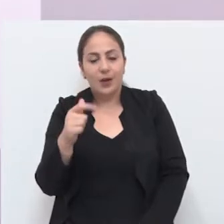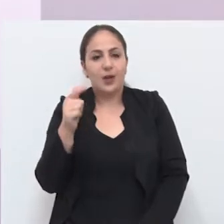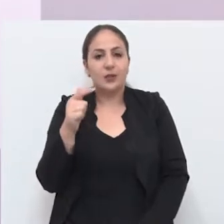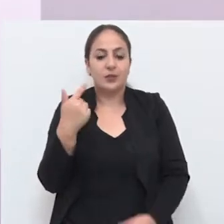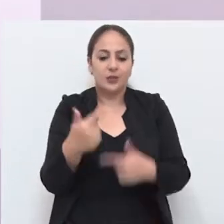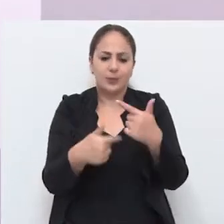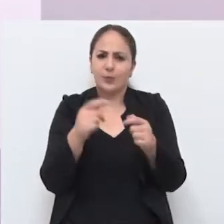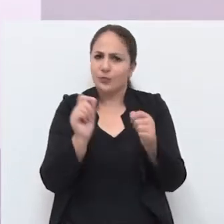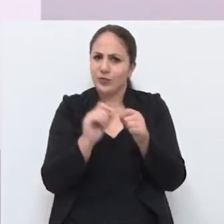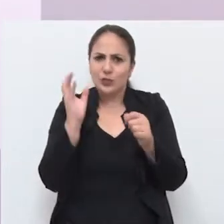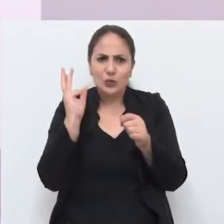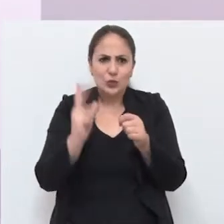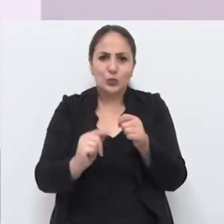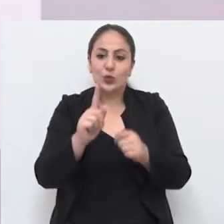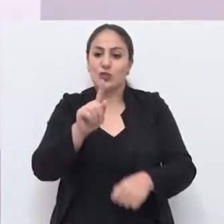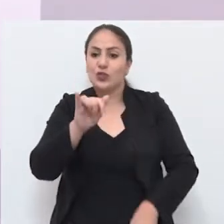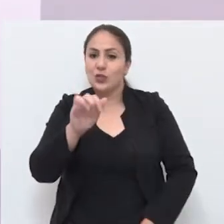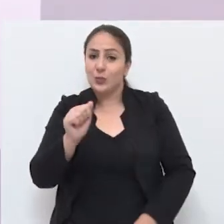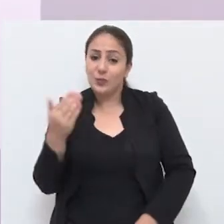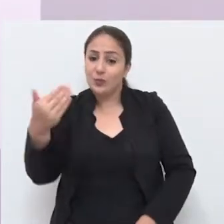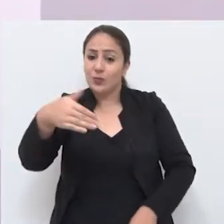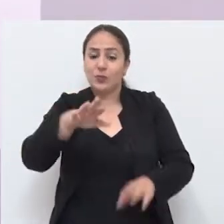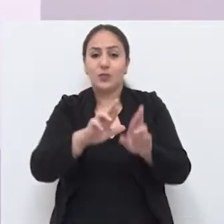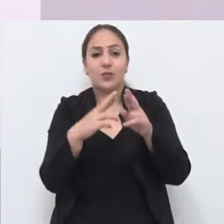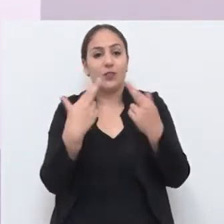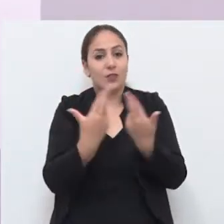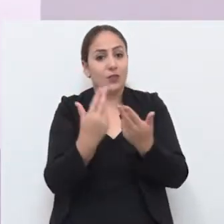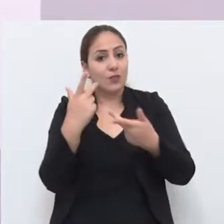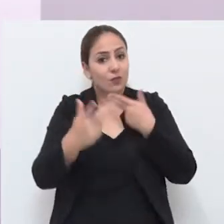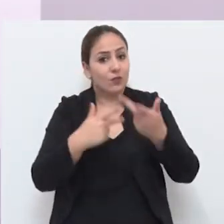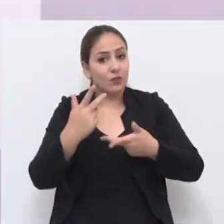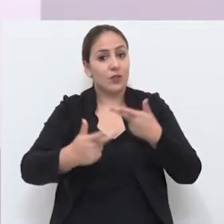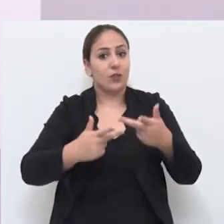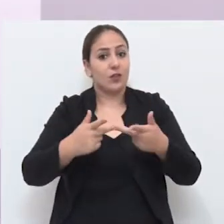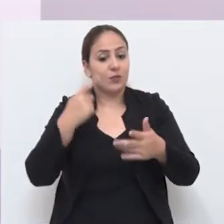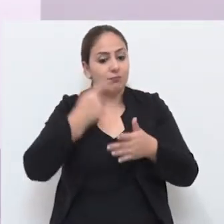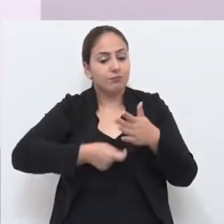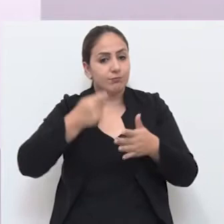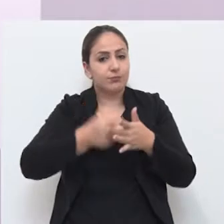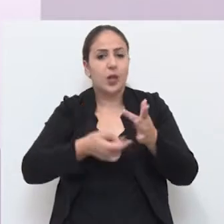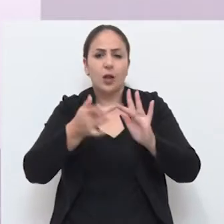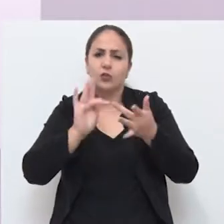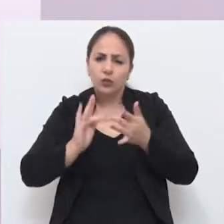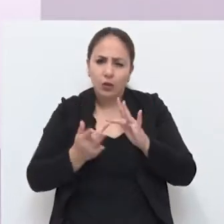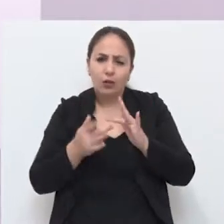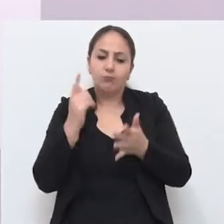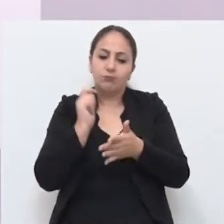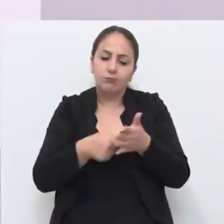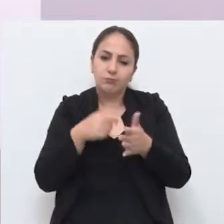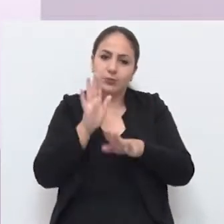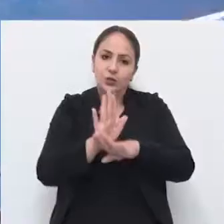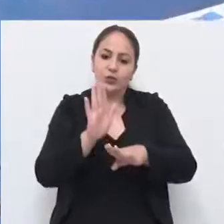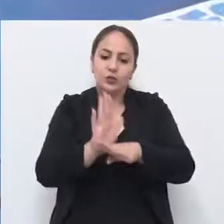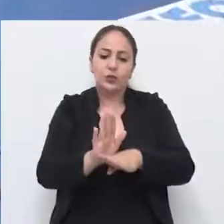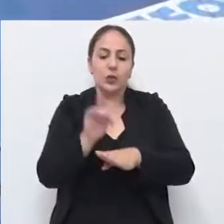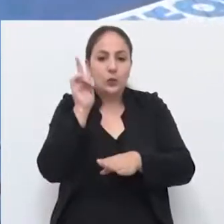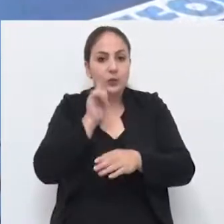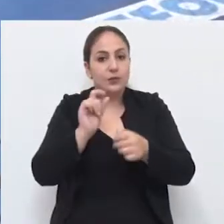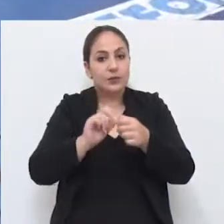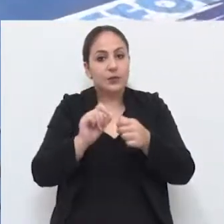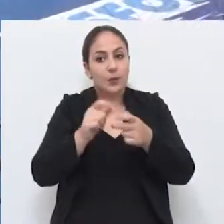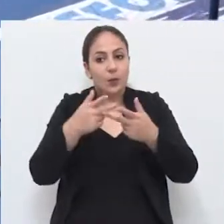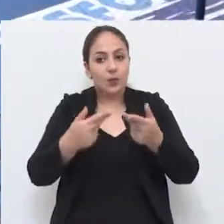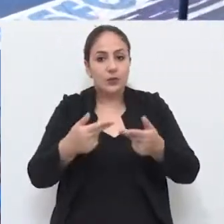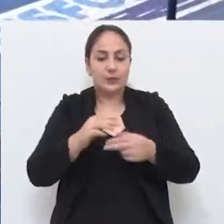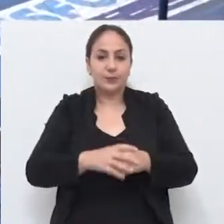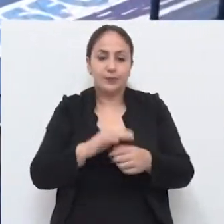por o trabalho feito. E o Giba estava ali na reunião, dizendo que vai intermediar, tentar ajudar. Precisa se